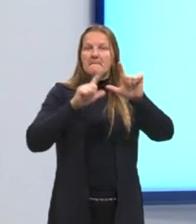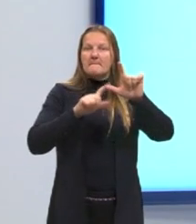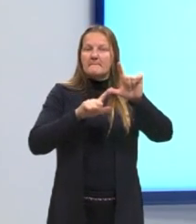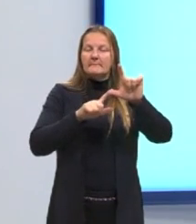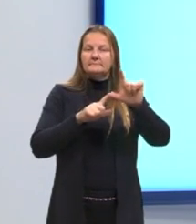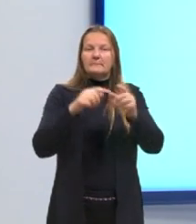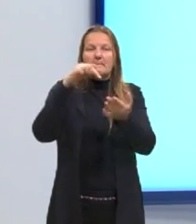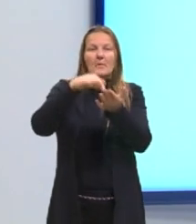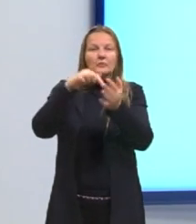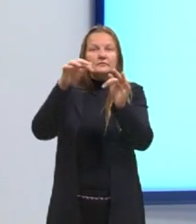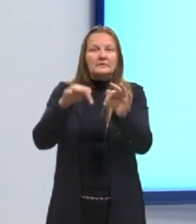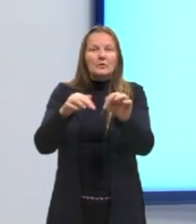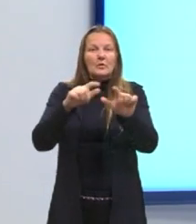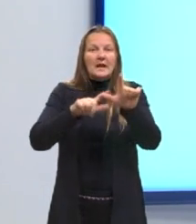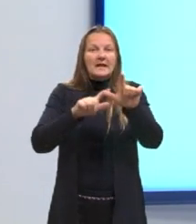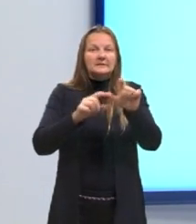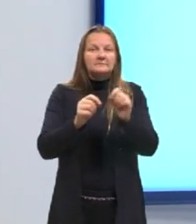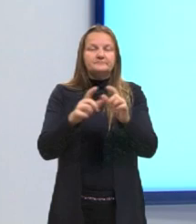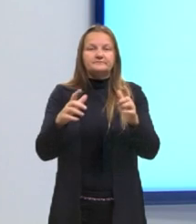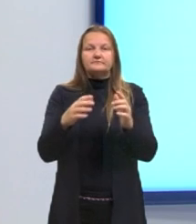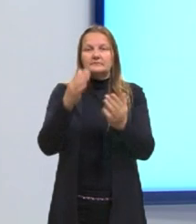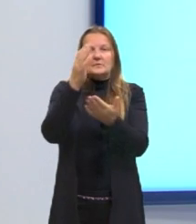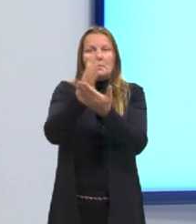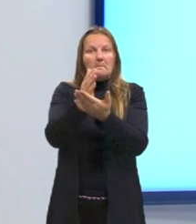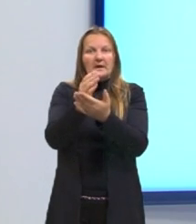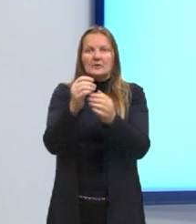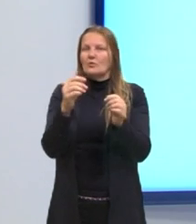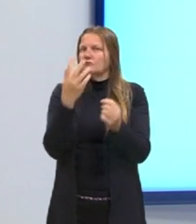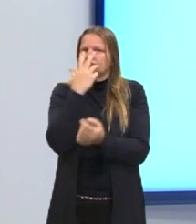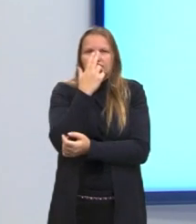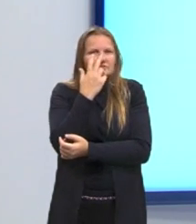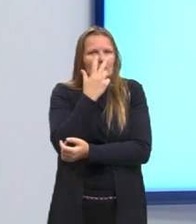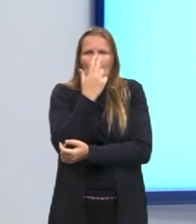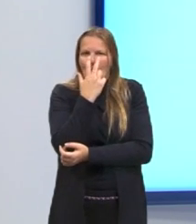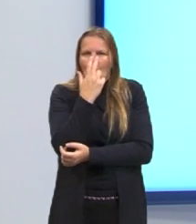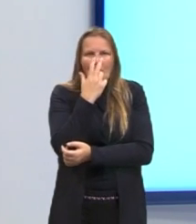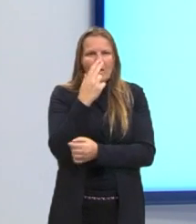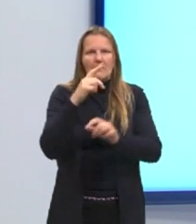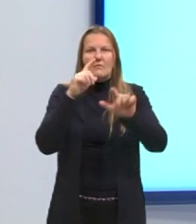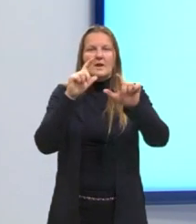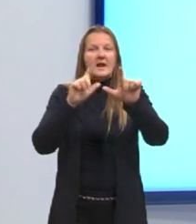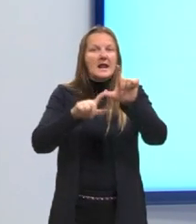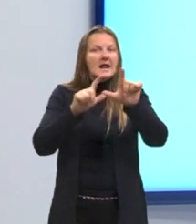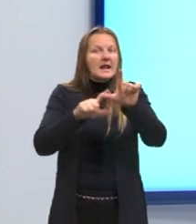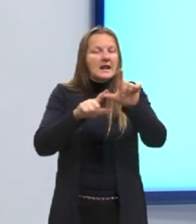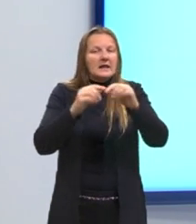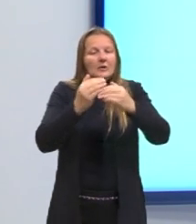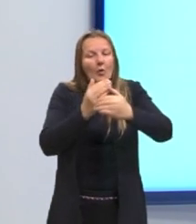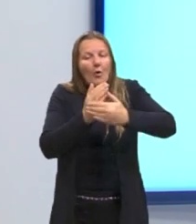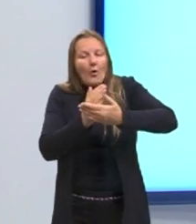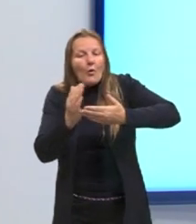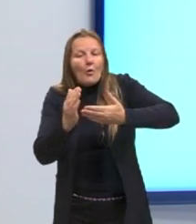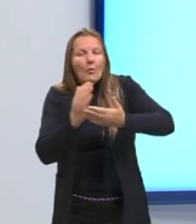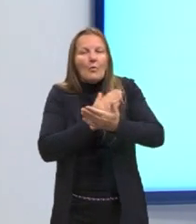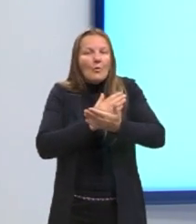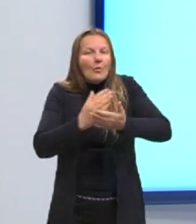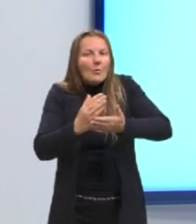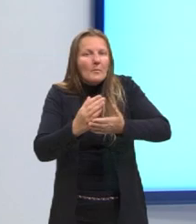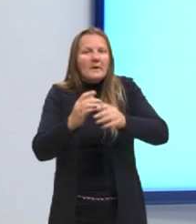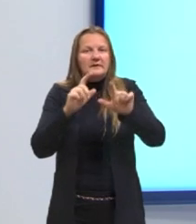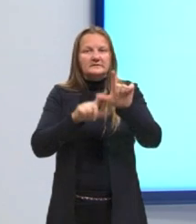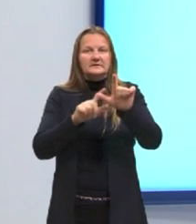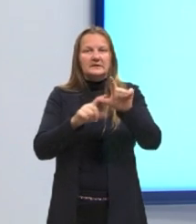Ah, mas e aí se estiver no meio do parágrafo? Eu encerrei a minha frase, finalizei o meu período, mas eu estou no meio do